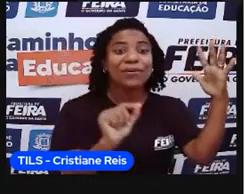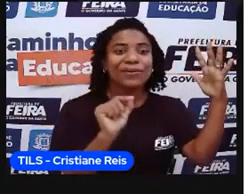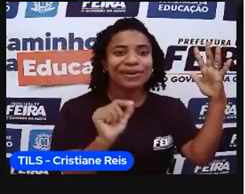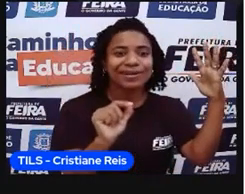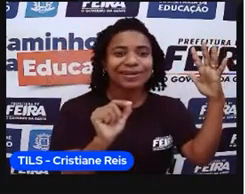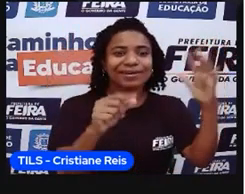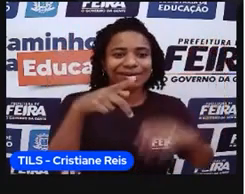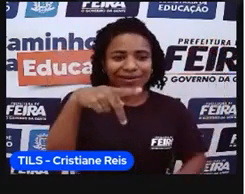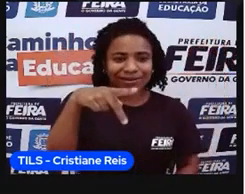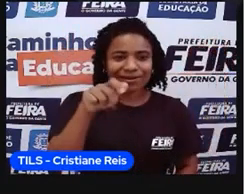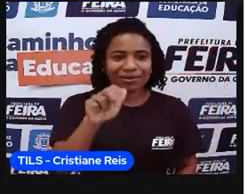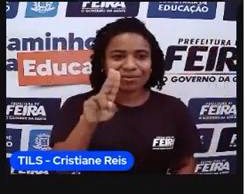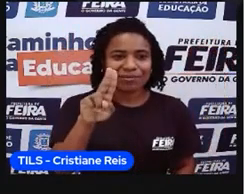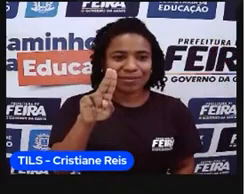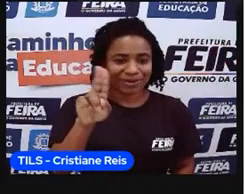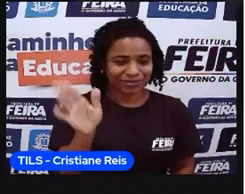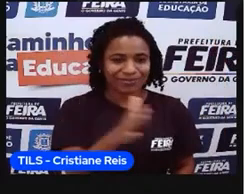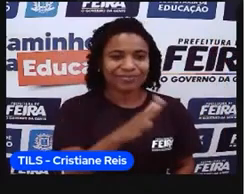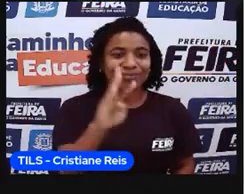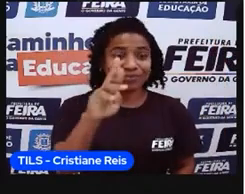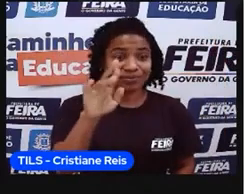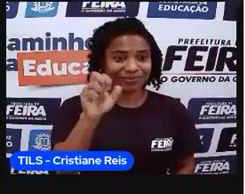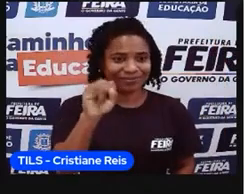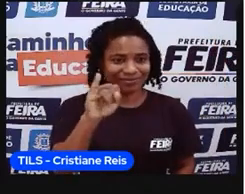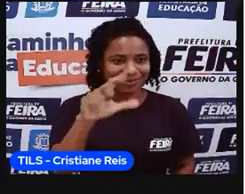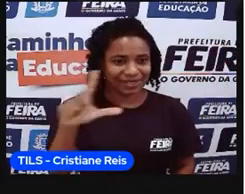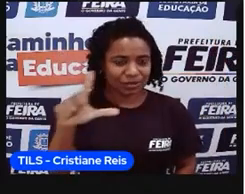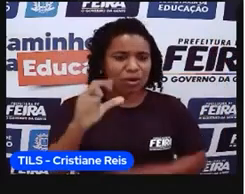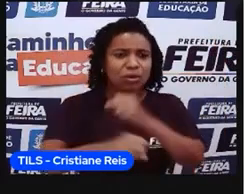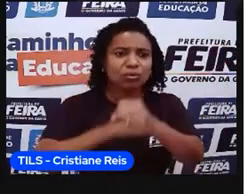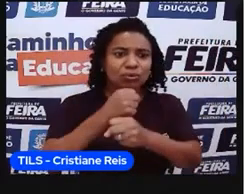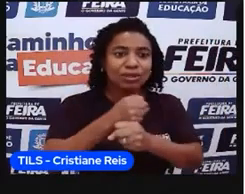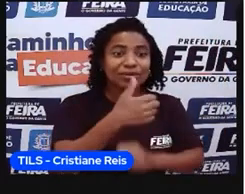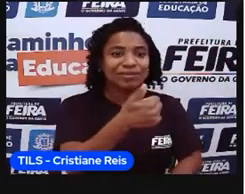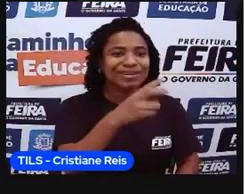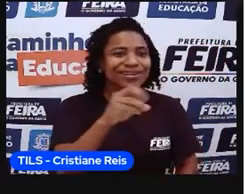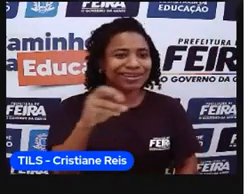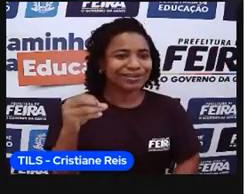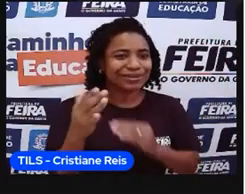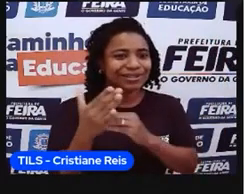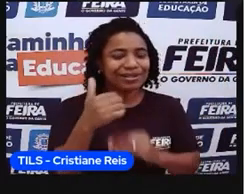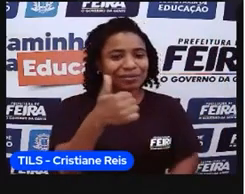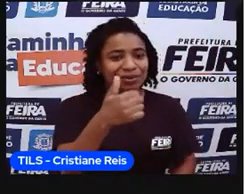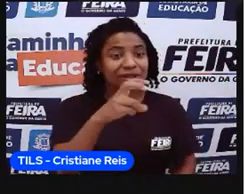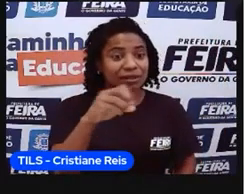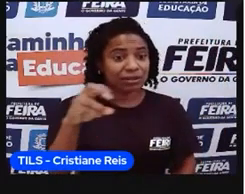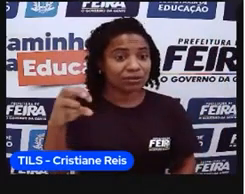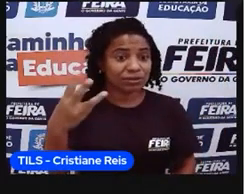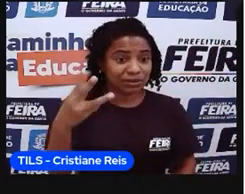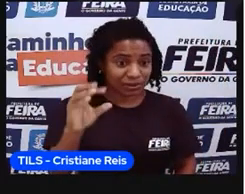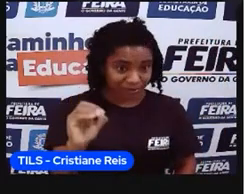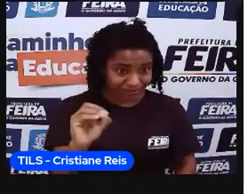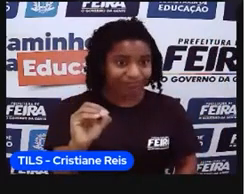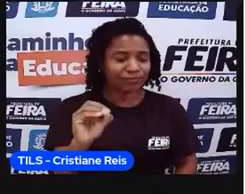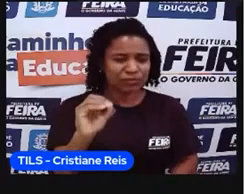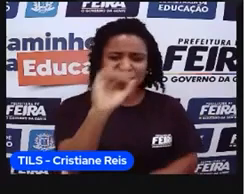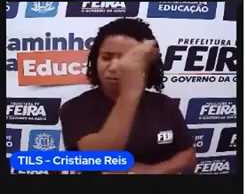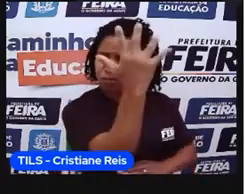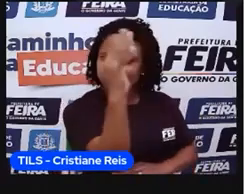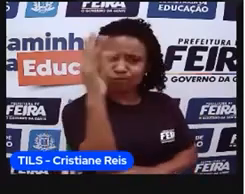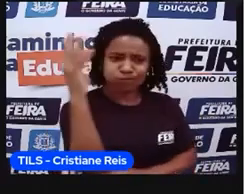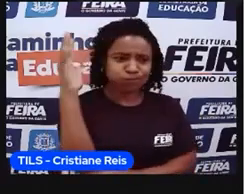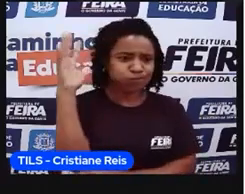Isso foi no período de 1500 a 1530, e o pau-brasil despertou logo o interesse pra eles, né? Primeiro foi